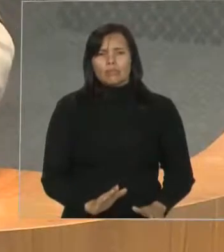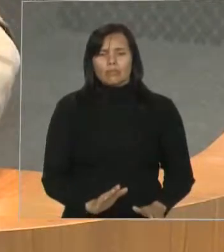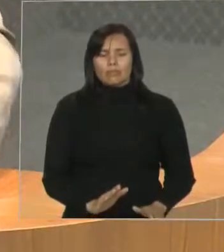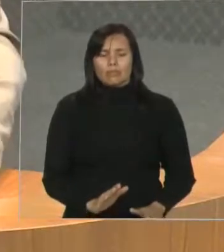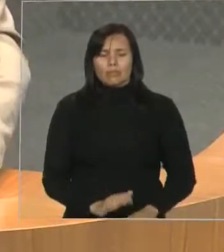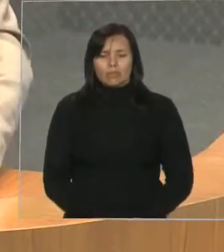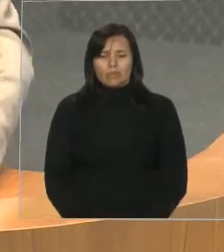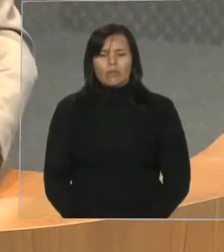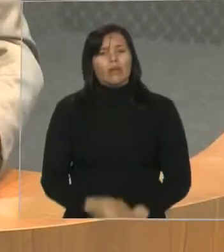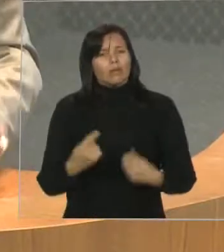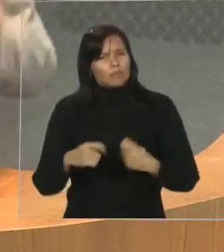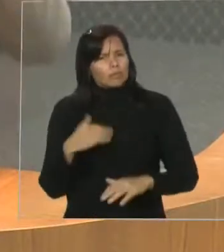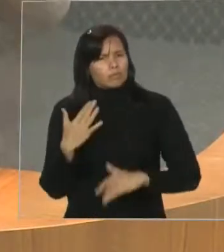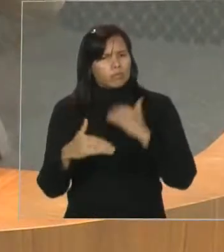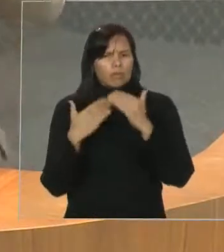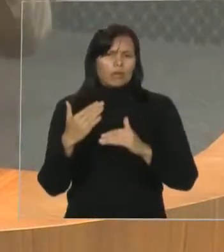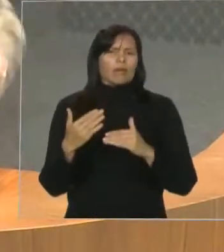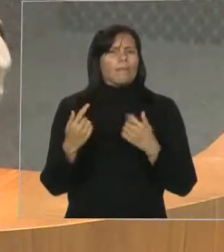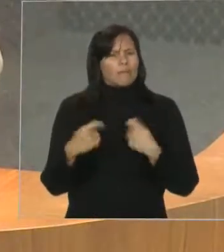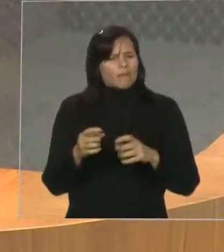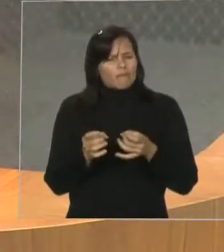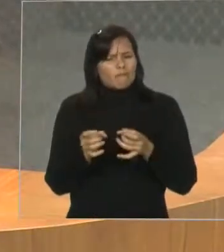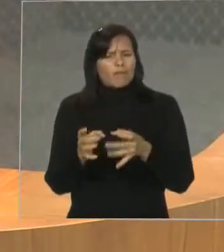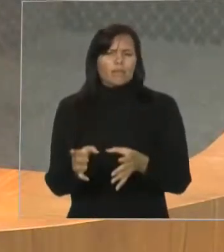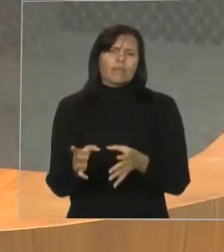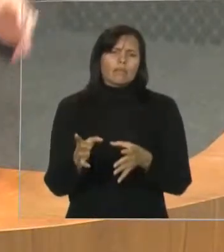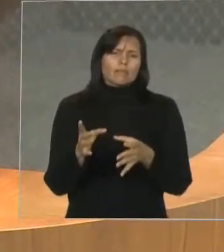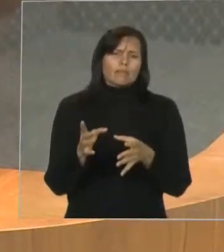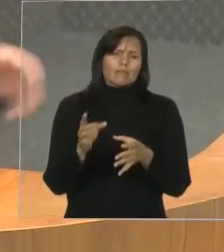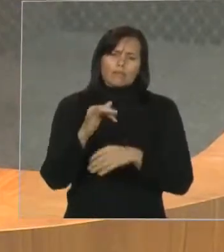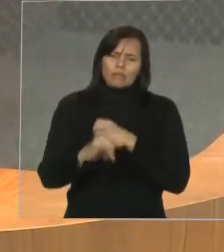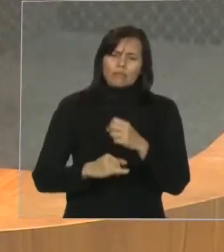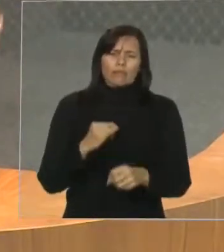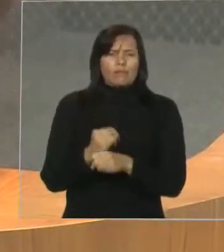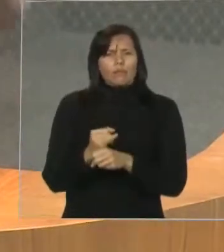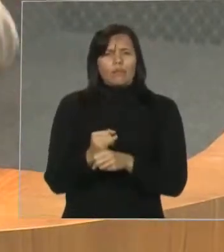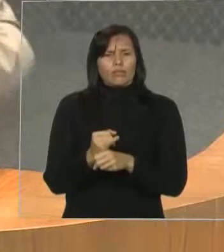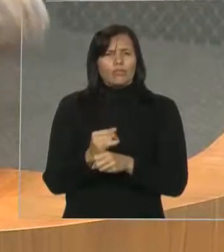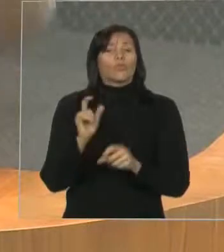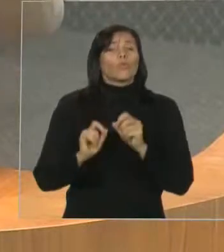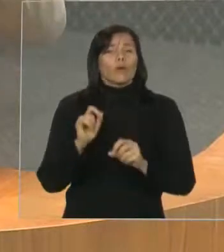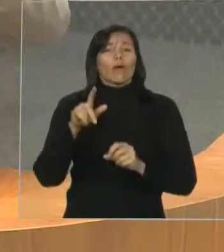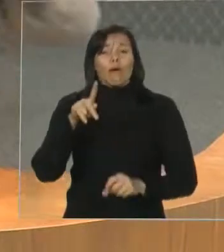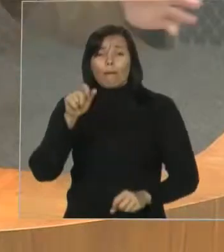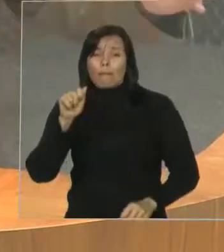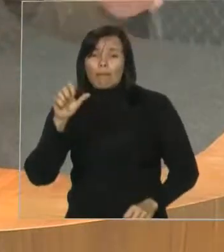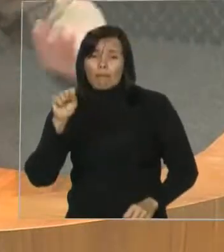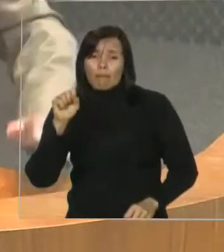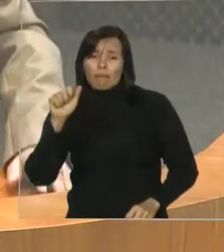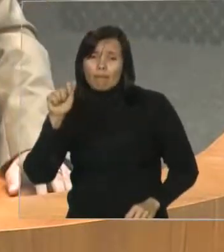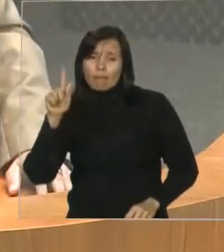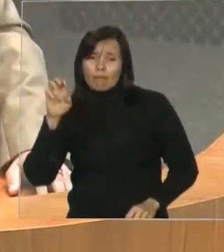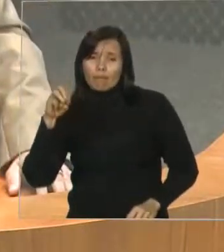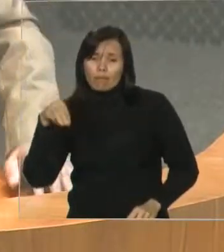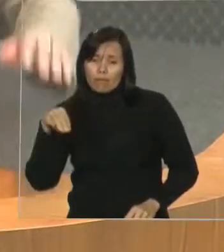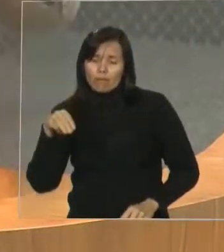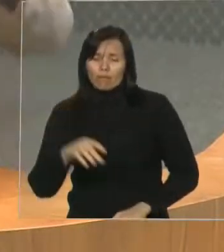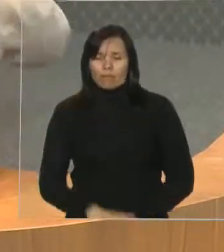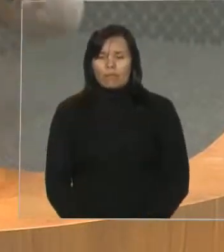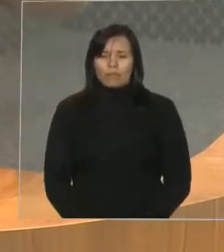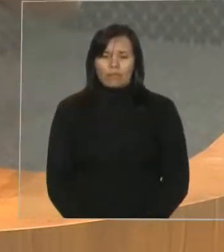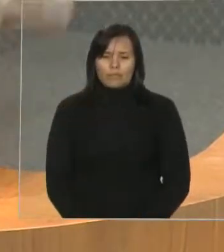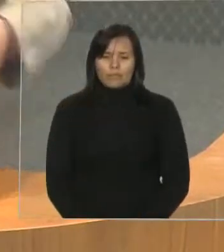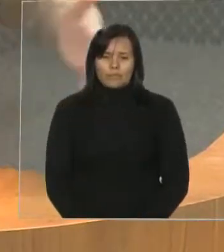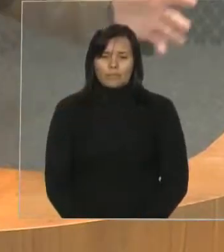passagens pela internet, fundamental. Também, sistema de comunicação. Você chega no Cujup, você não tem como ligar para ninguém. As